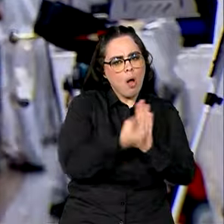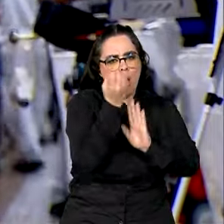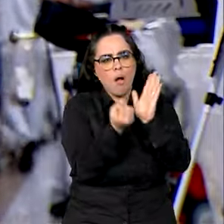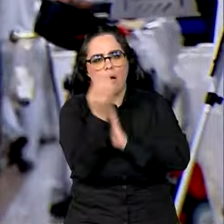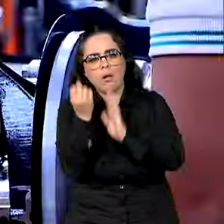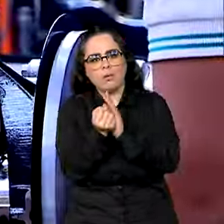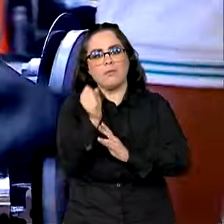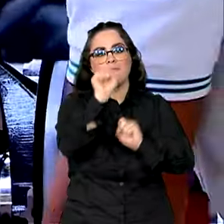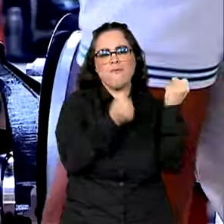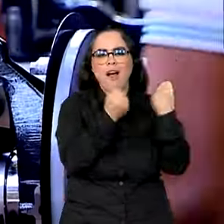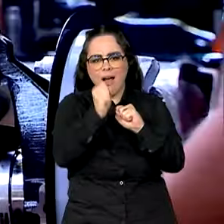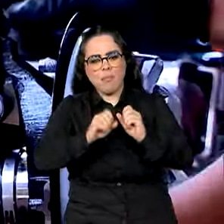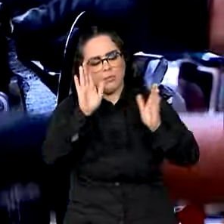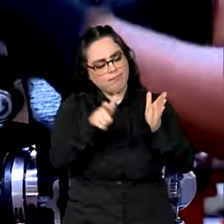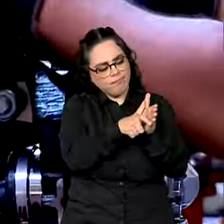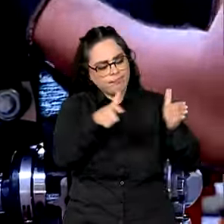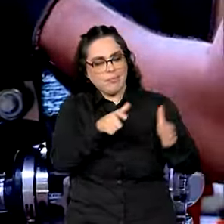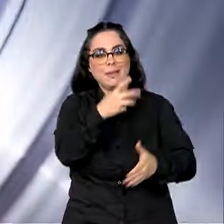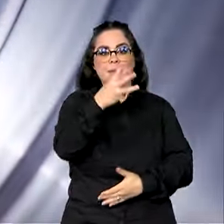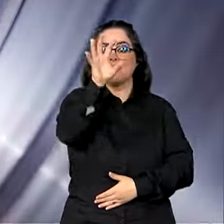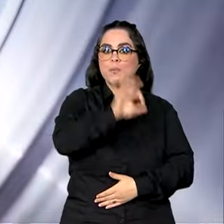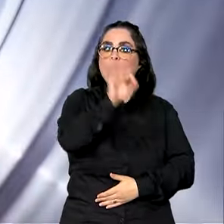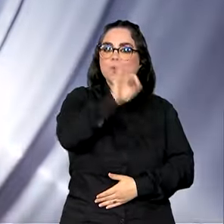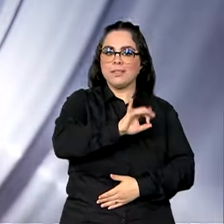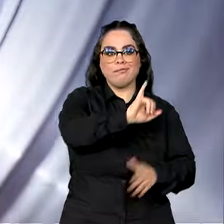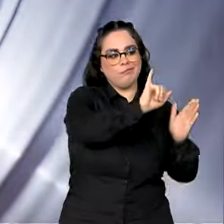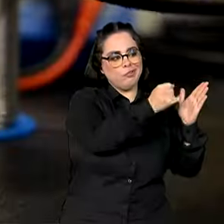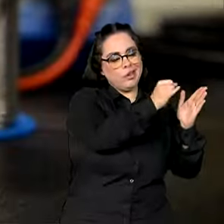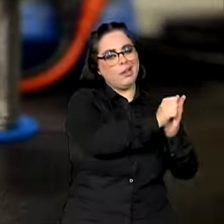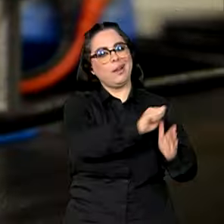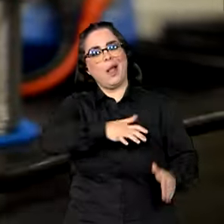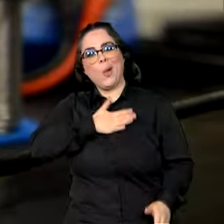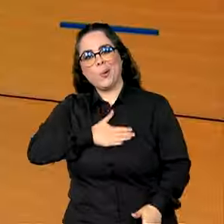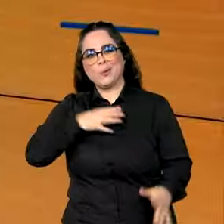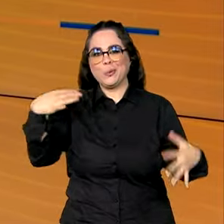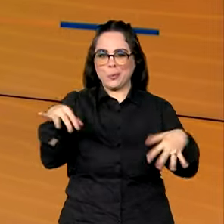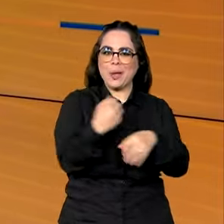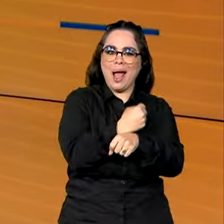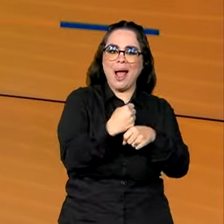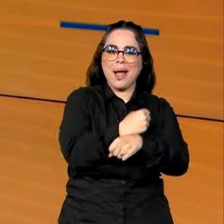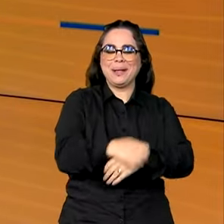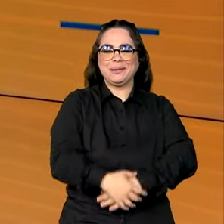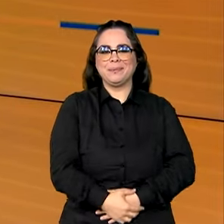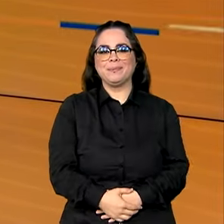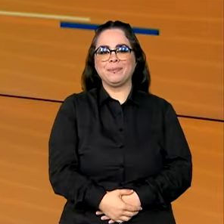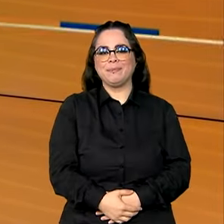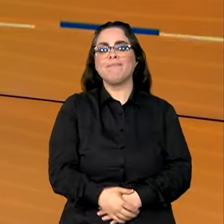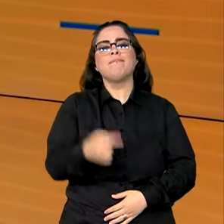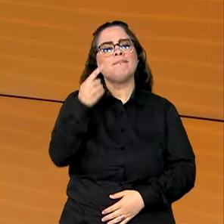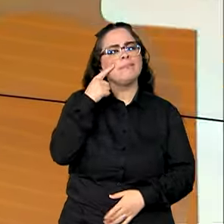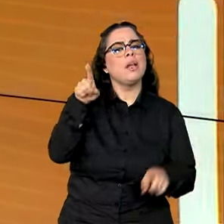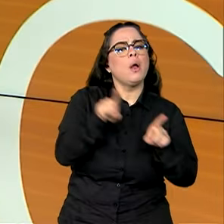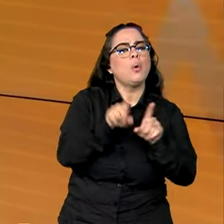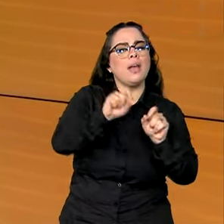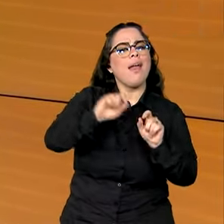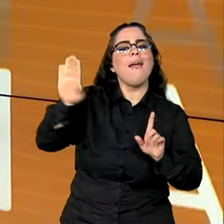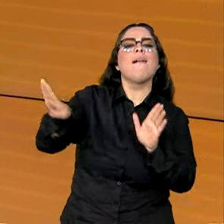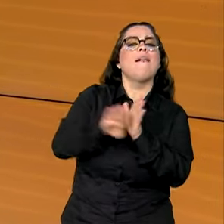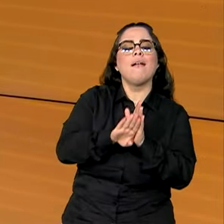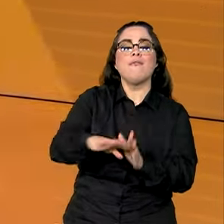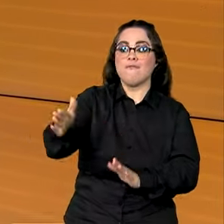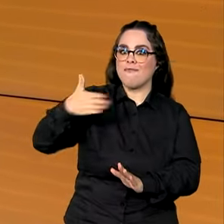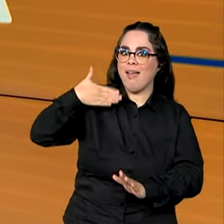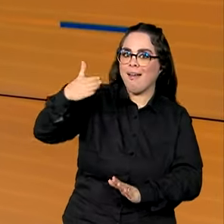produção nas fábricas já cresceu 3% entre janeiro e agosto deste ano. E veja também, com a proximidade do